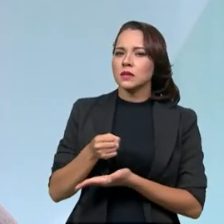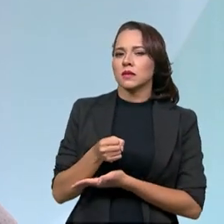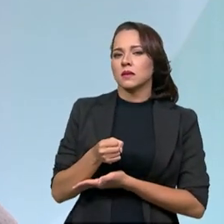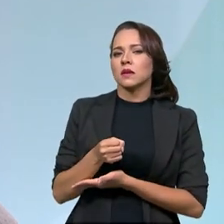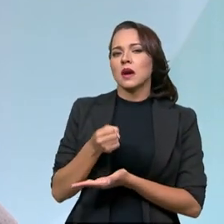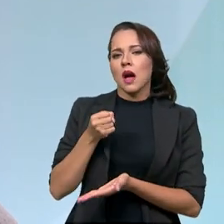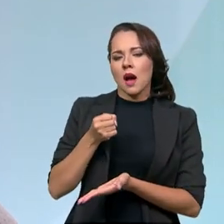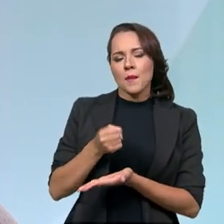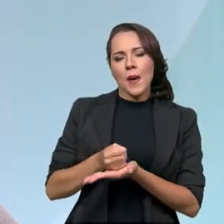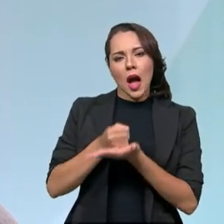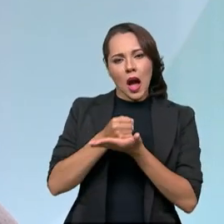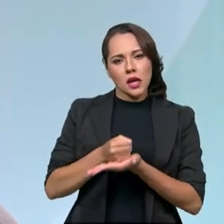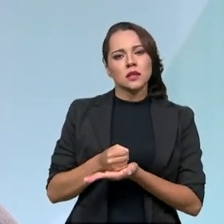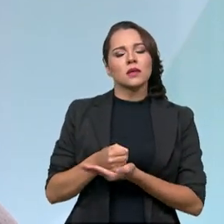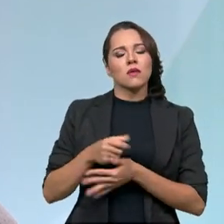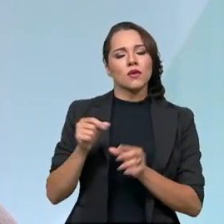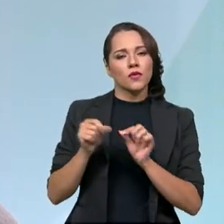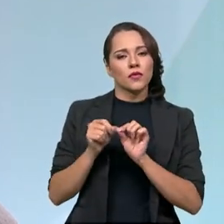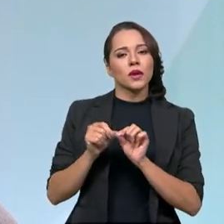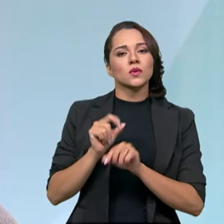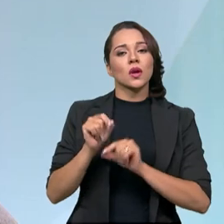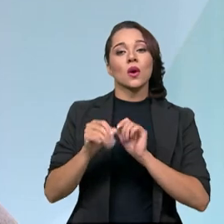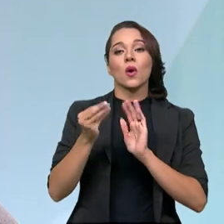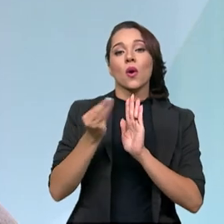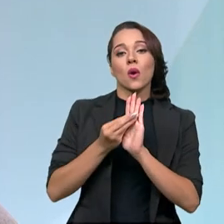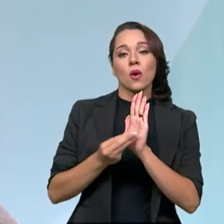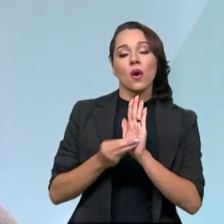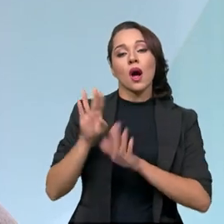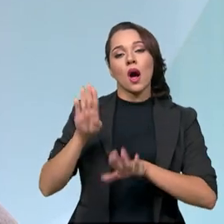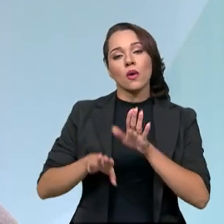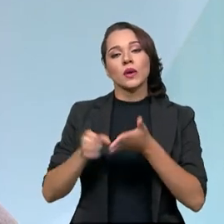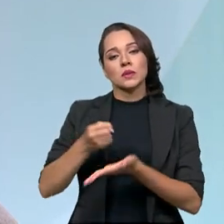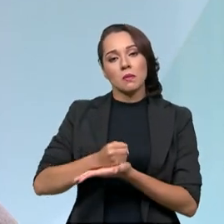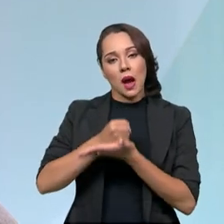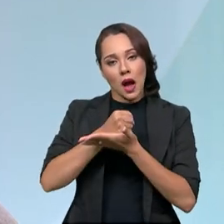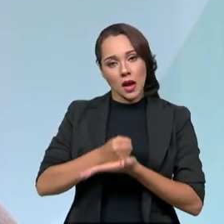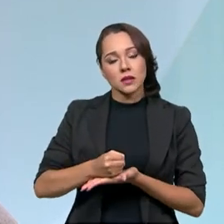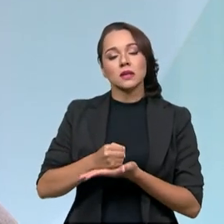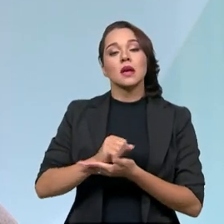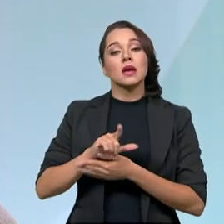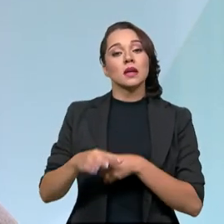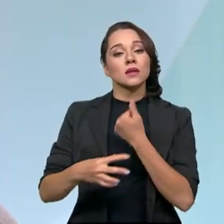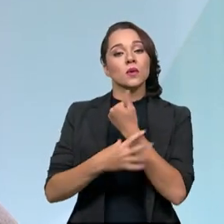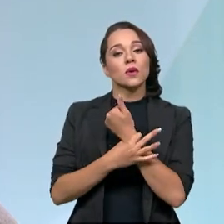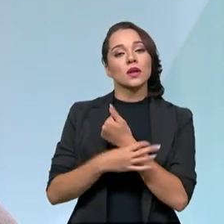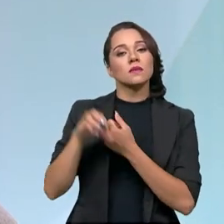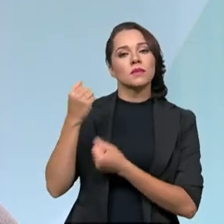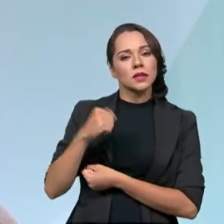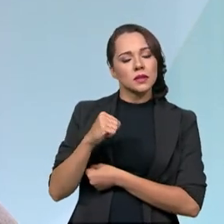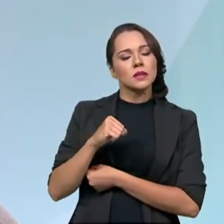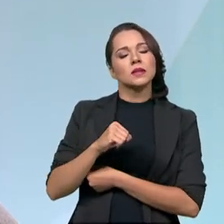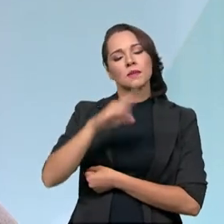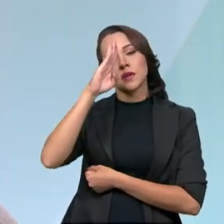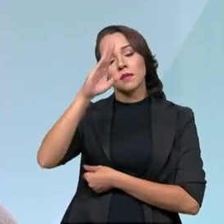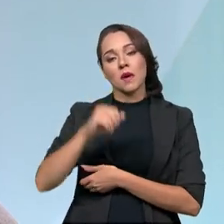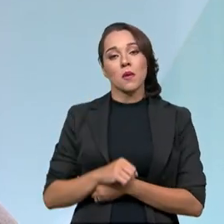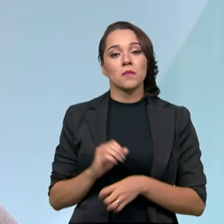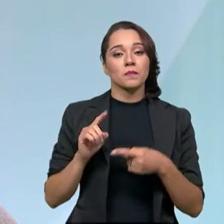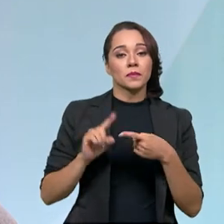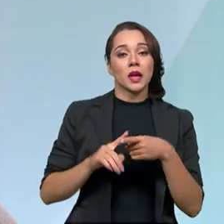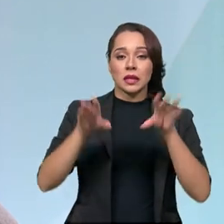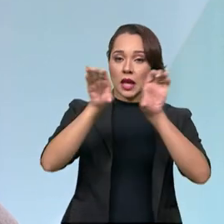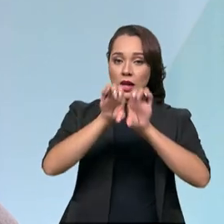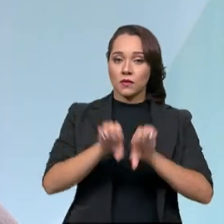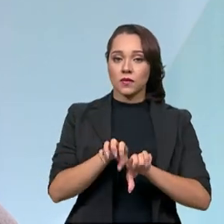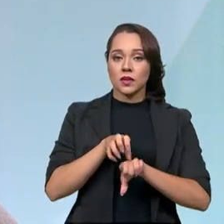propôs, quando proclamou a década, estabeleceu alguns pilares em que a segurança devia se basear. Quais sejam da